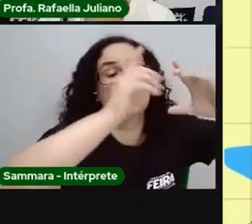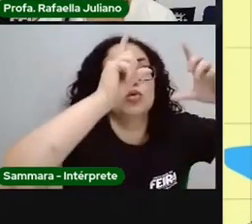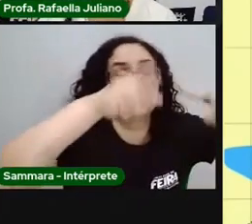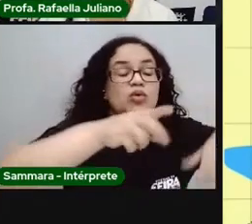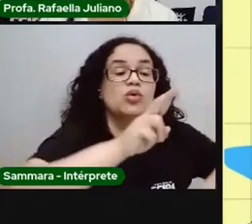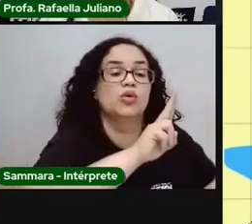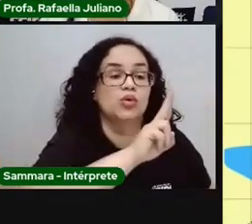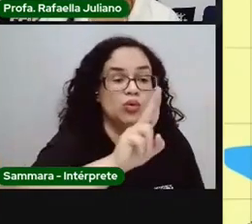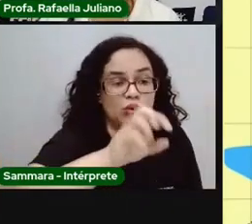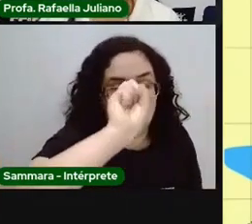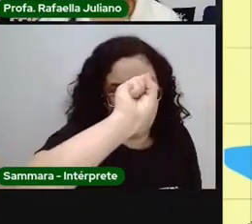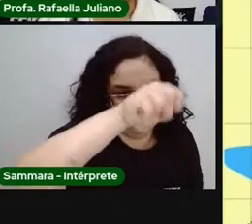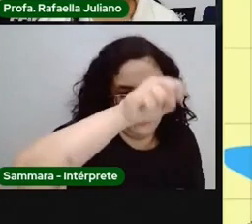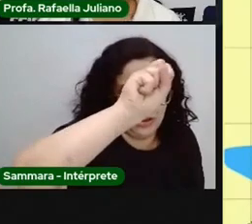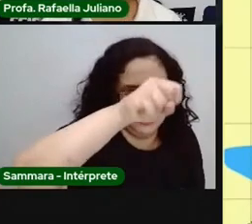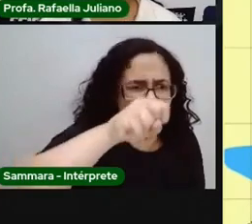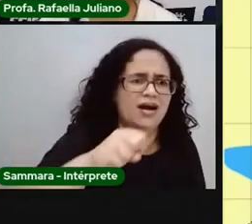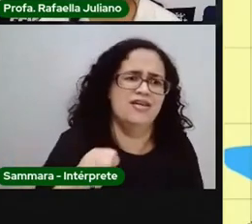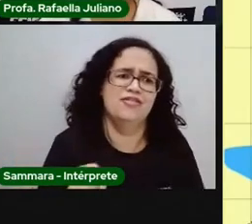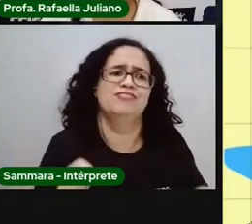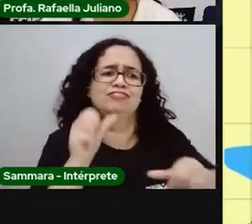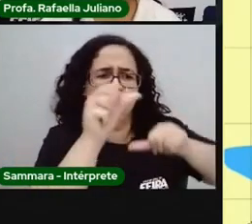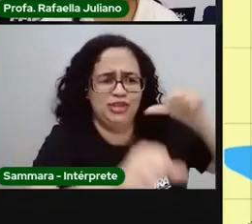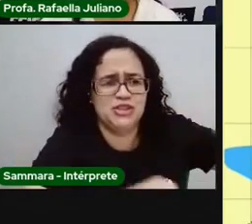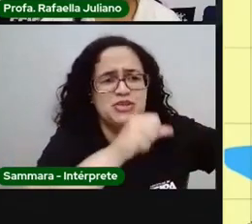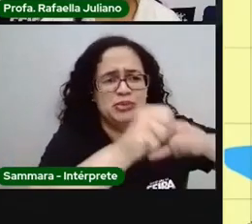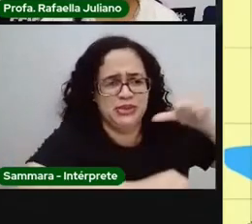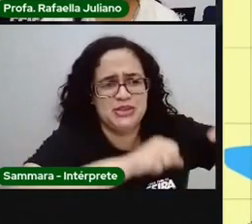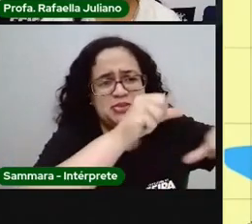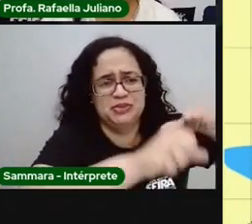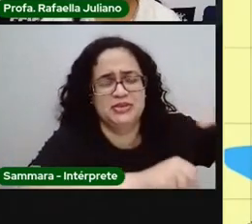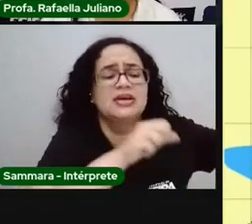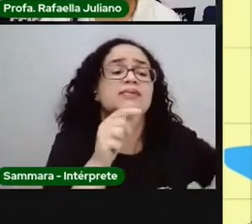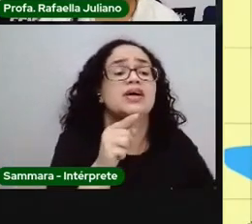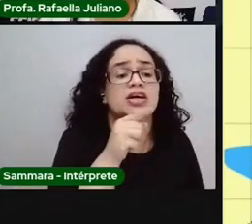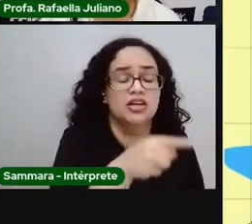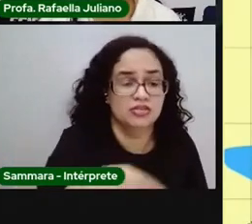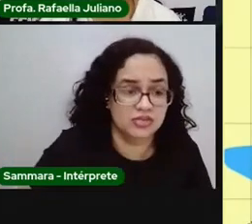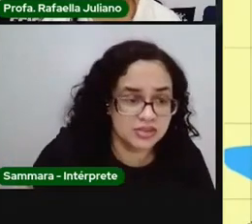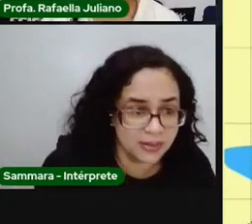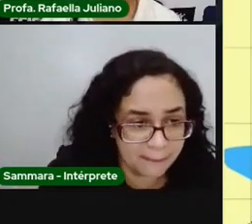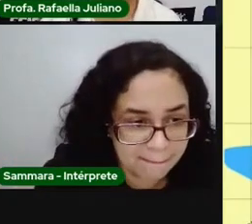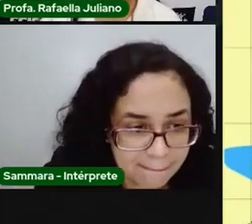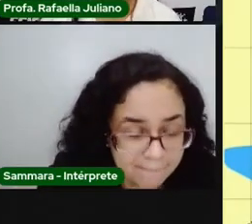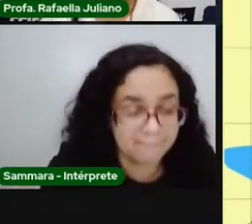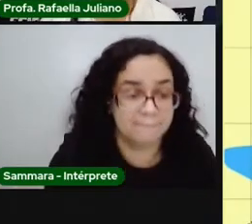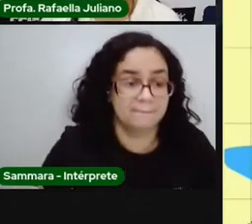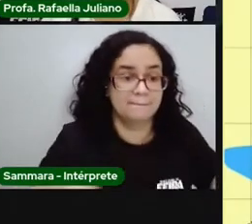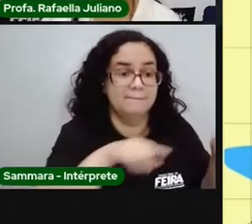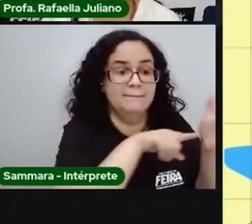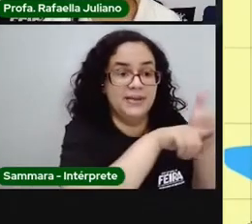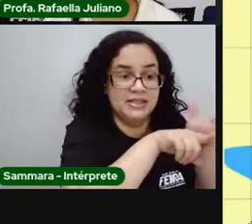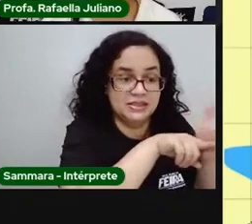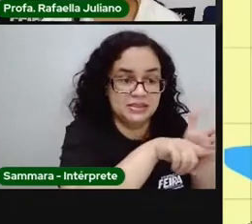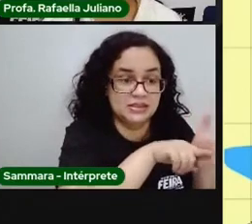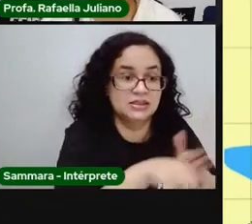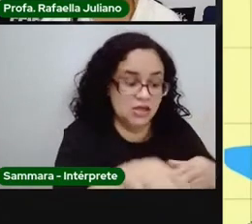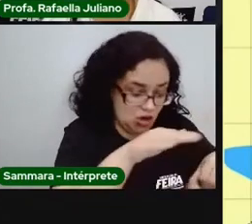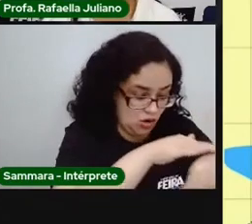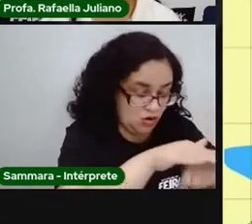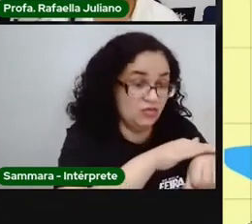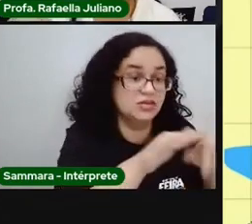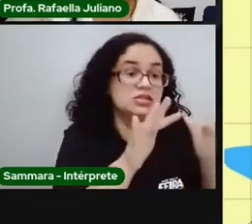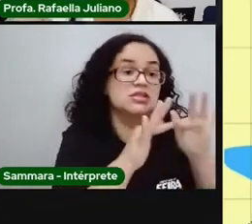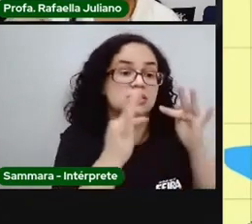bairro, que é no Sim. Quanta mudança, né, gente? E vocês pesquisem, conversem com sua família e